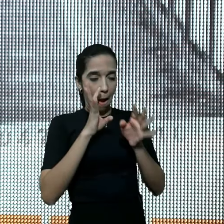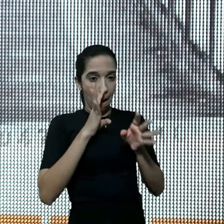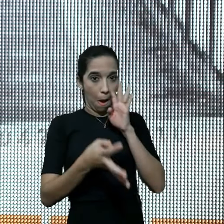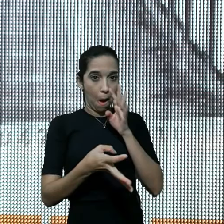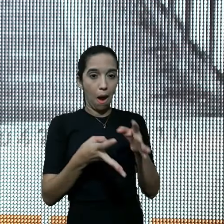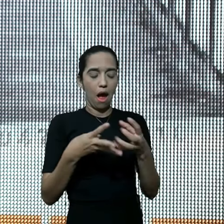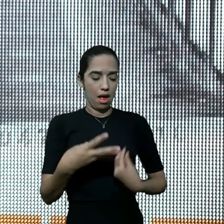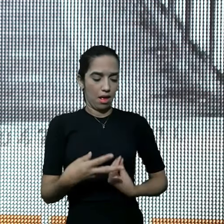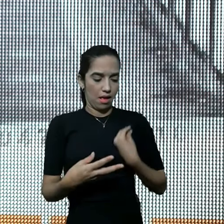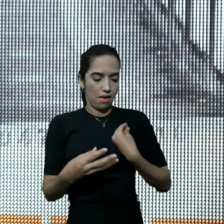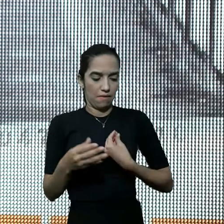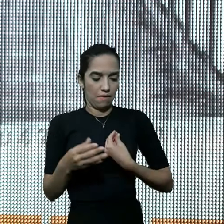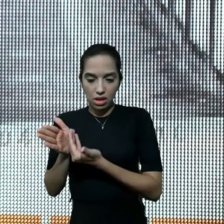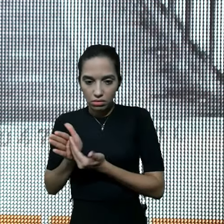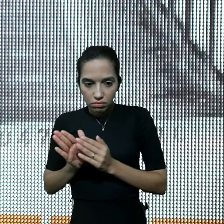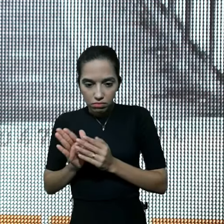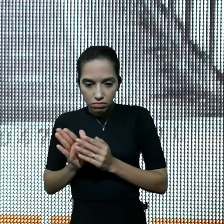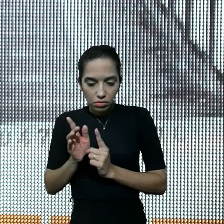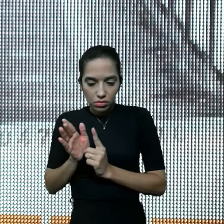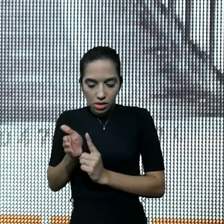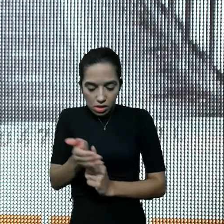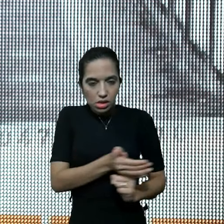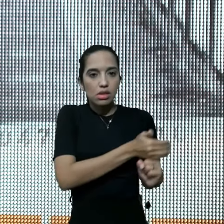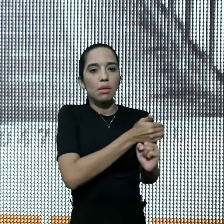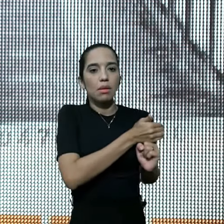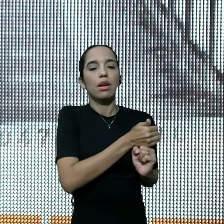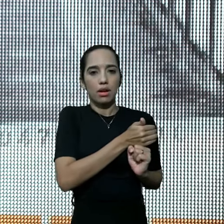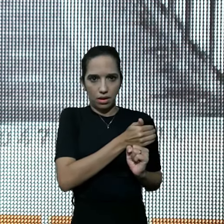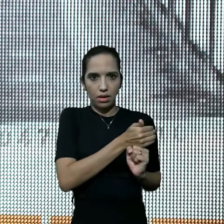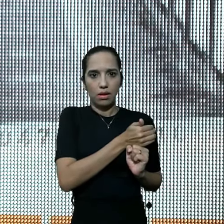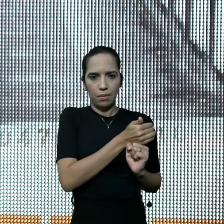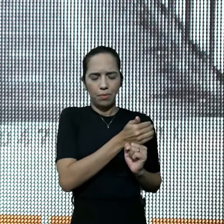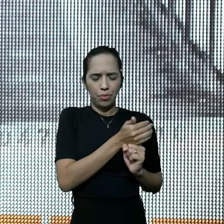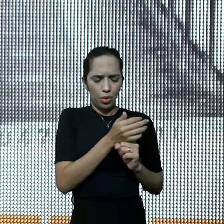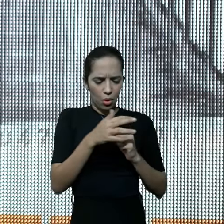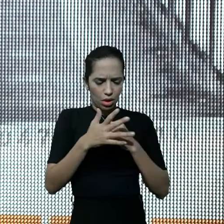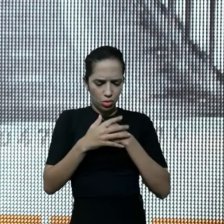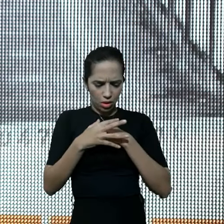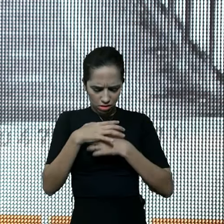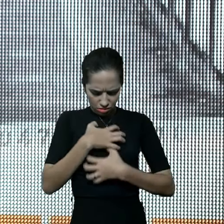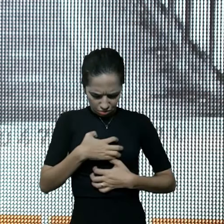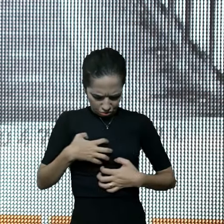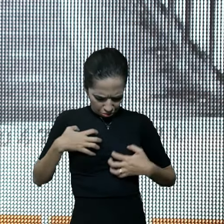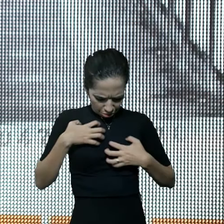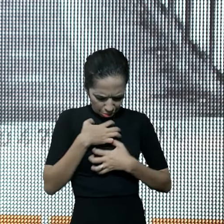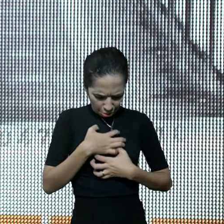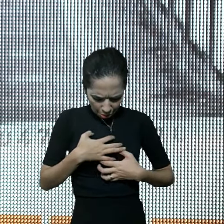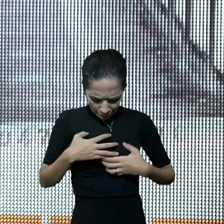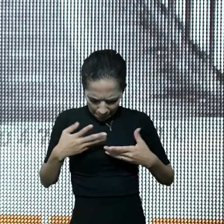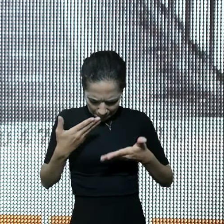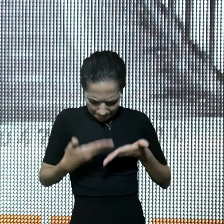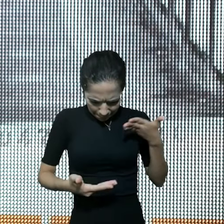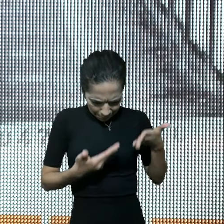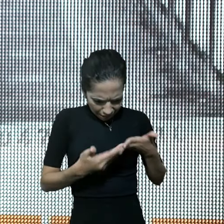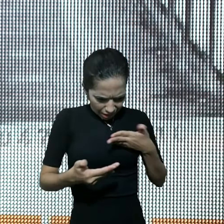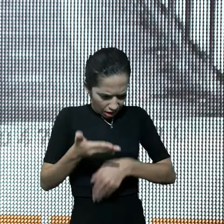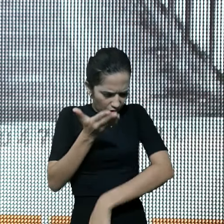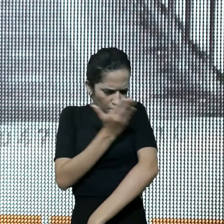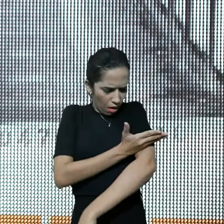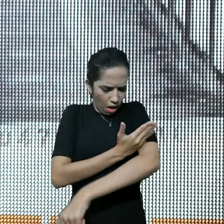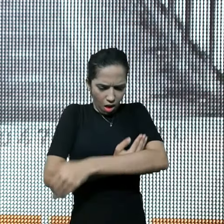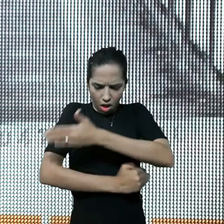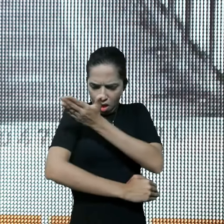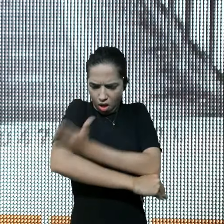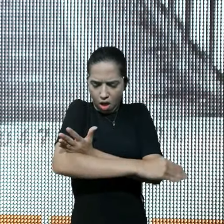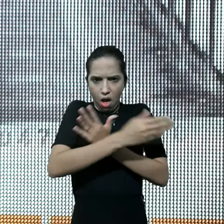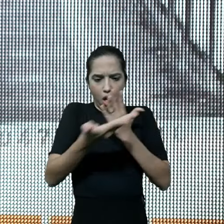condenava a viver à margem da sociedade, uma doença que deformava a sua identidade, eles iam perdendo membros, pedaços de